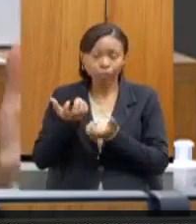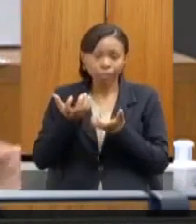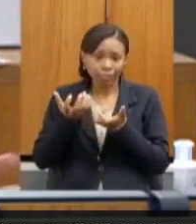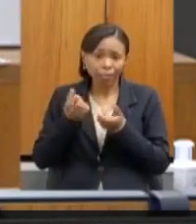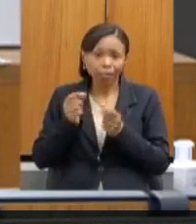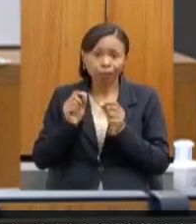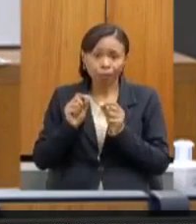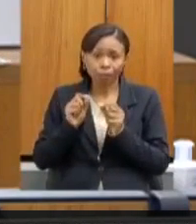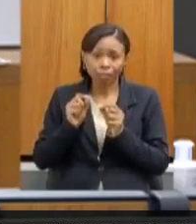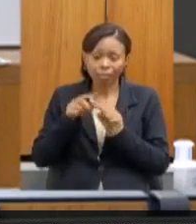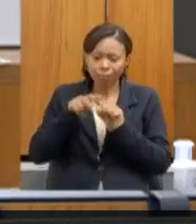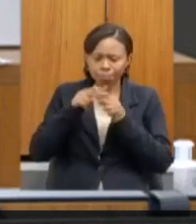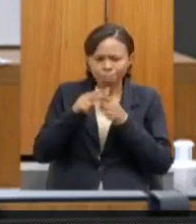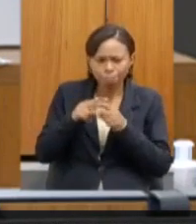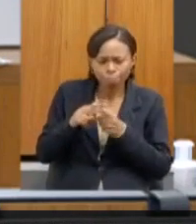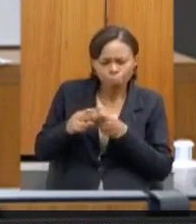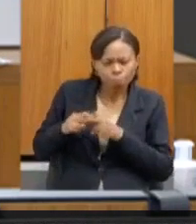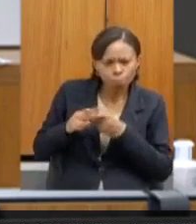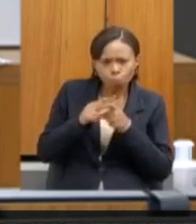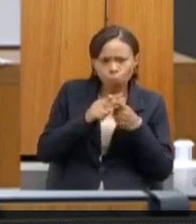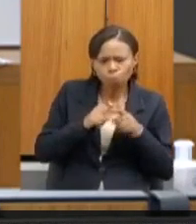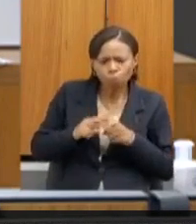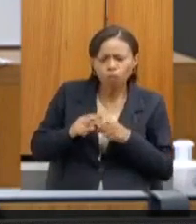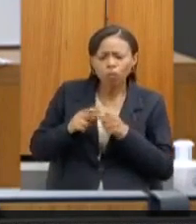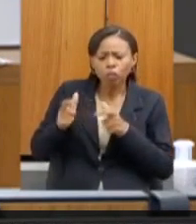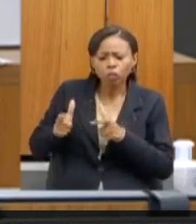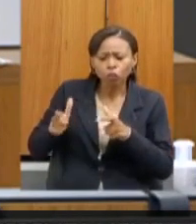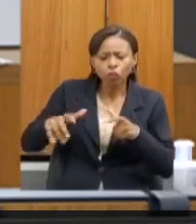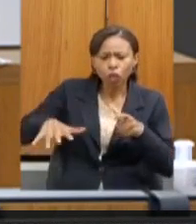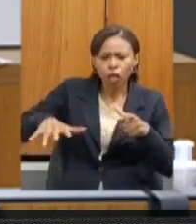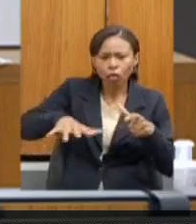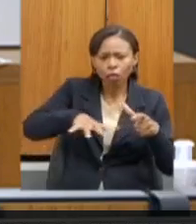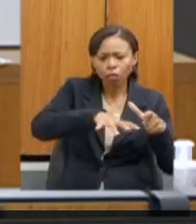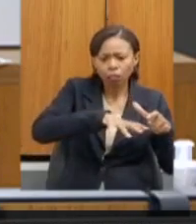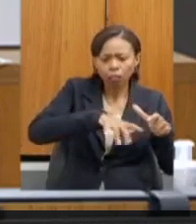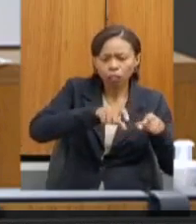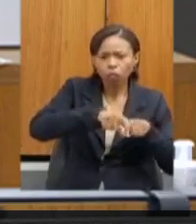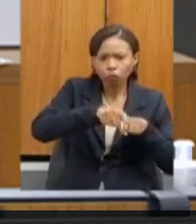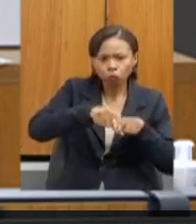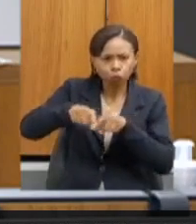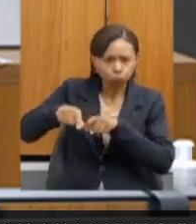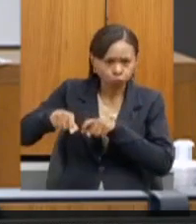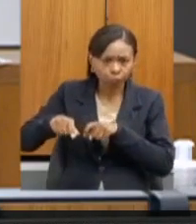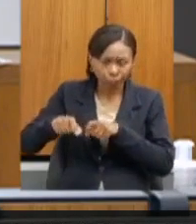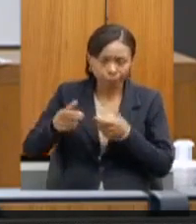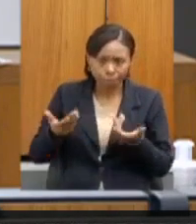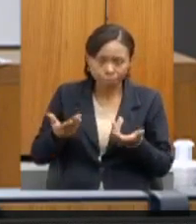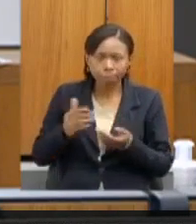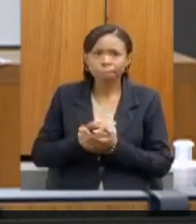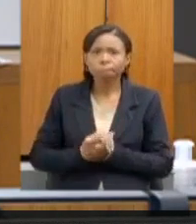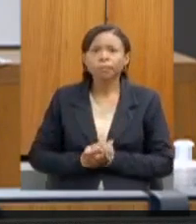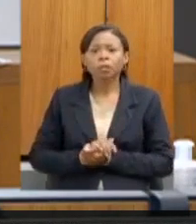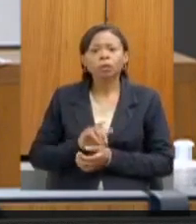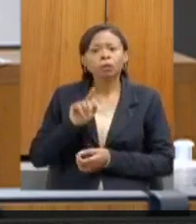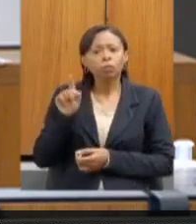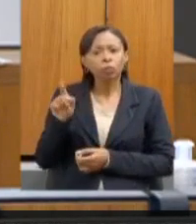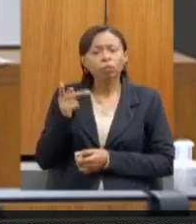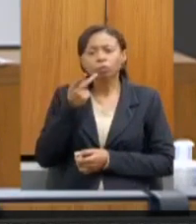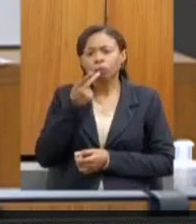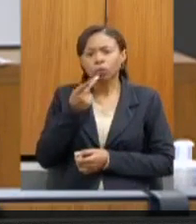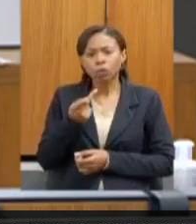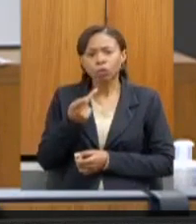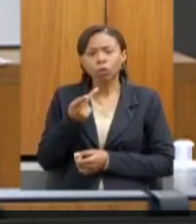trabalho de regularização dessas propriedades rurais através do PRA. O senhor mencionava a